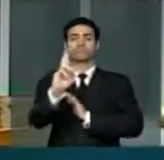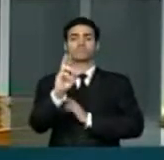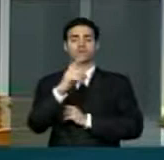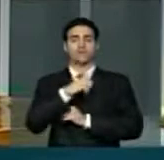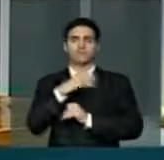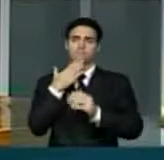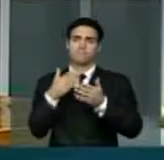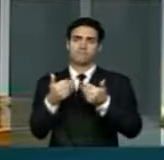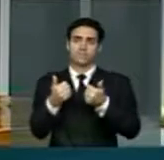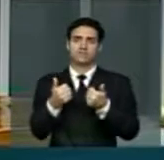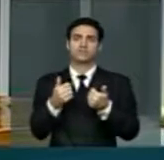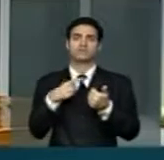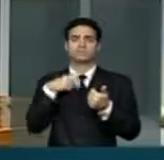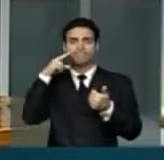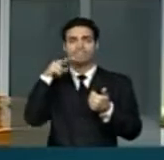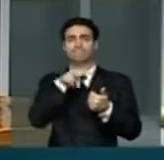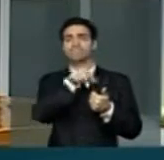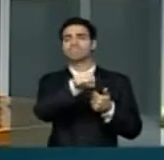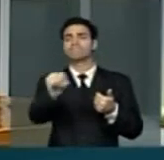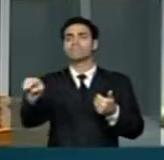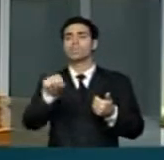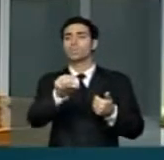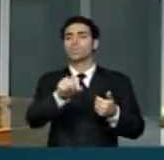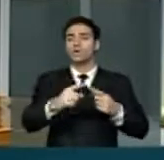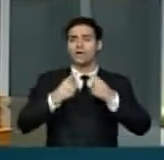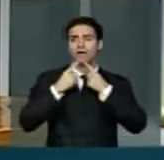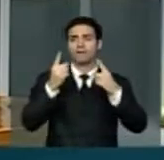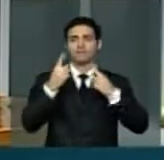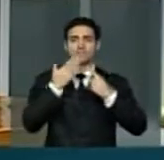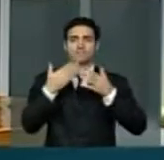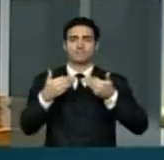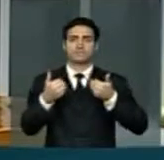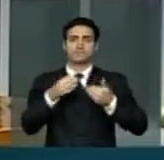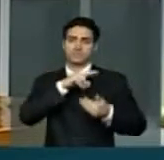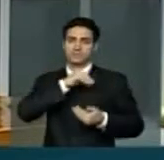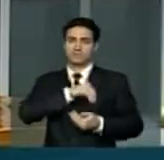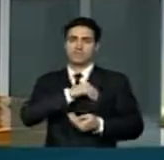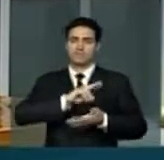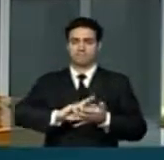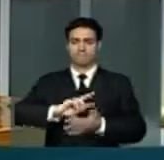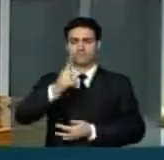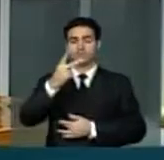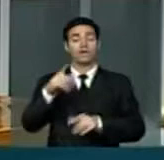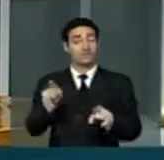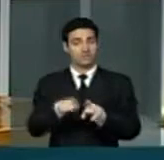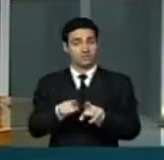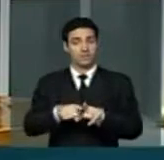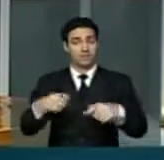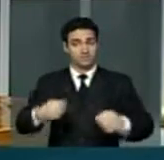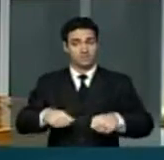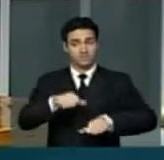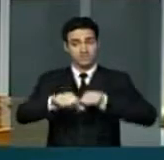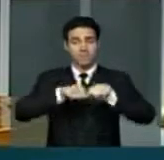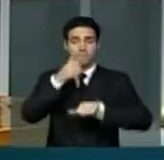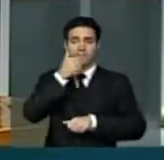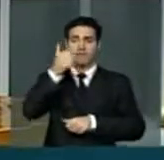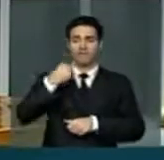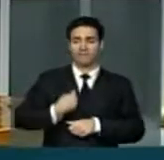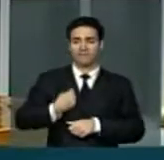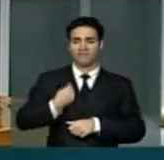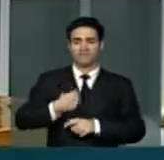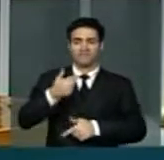somente às reivindicações salariais dos professores, mas também às necessidades de melhores condições de trabalho